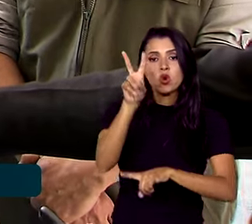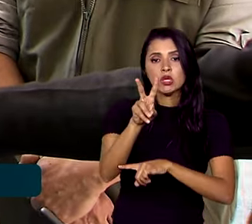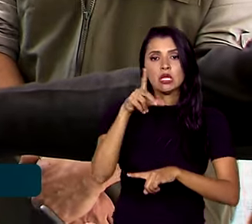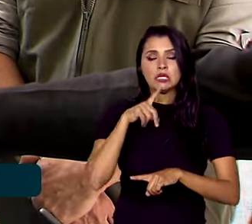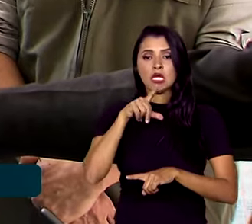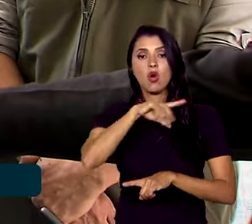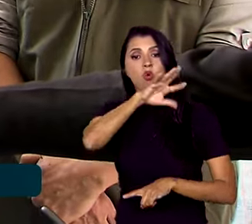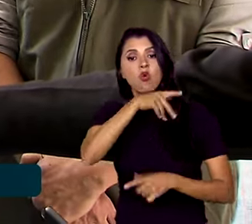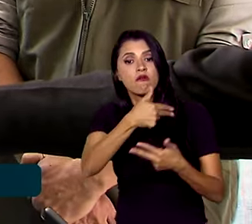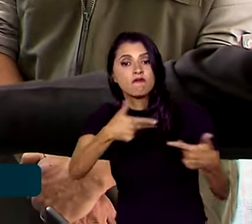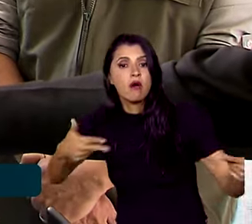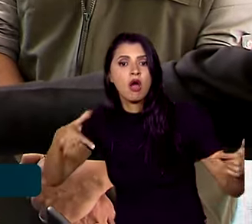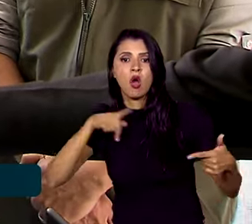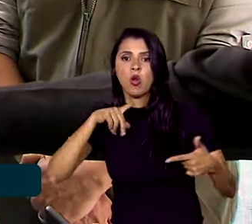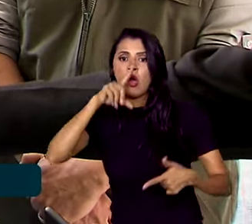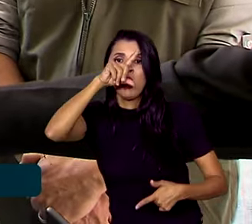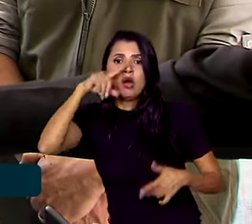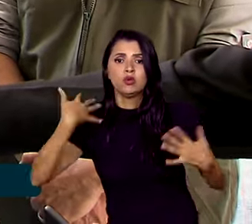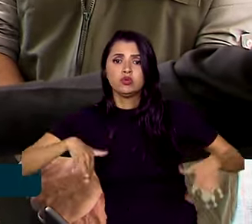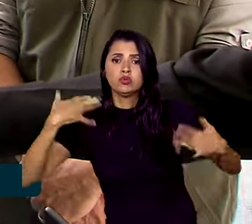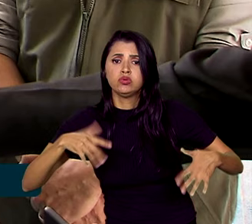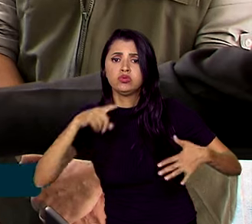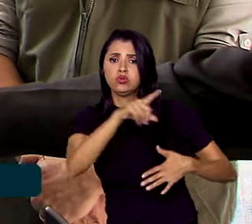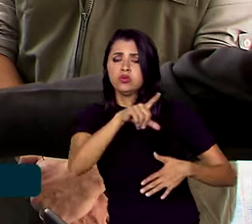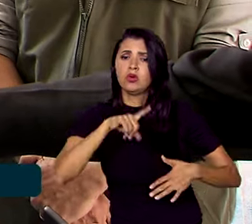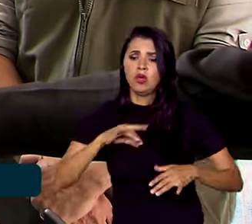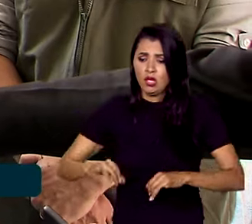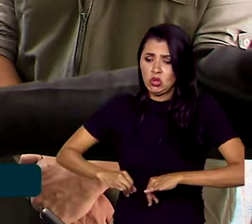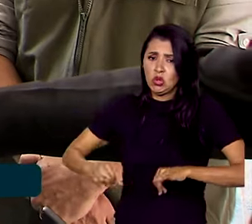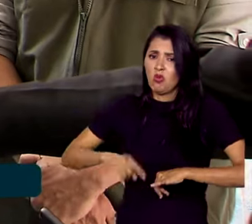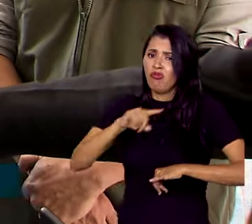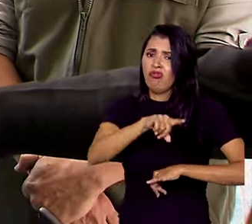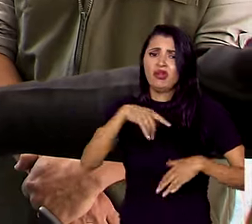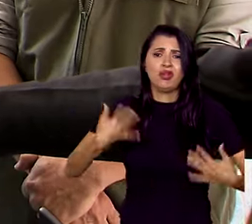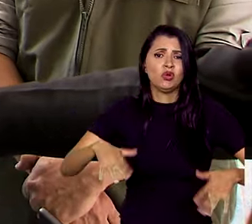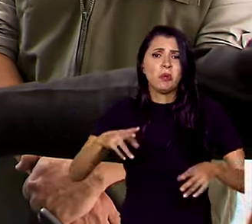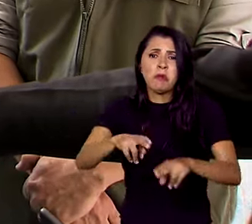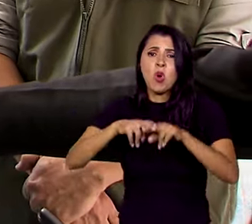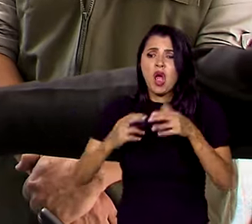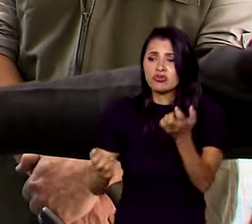fauna, que está em risco e pagando um preço muito alto em função desses incêndios. vamos lá.